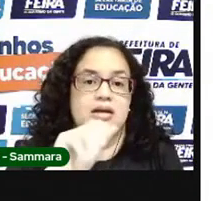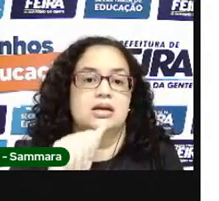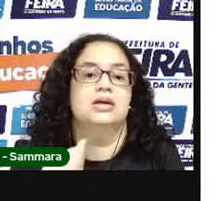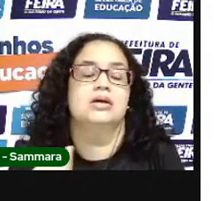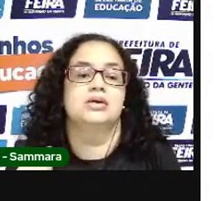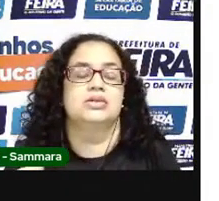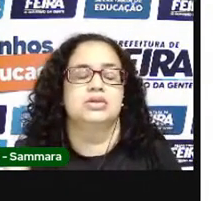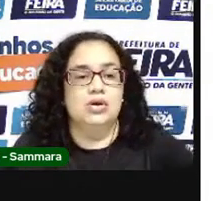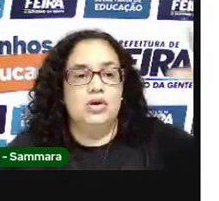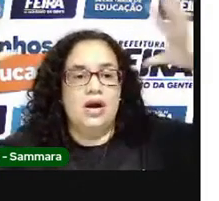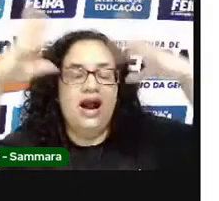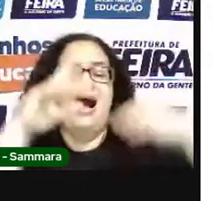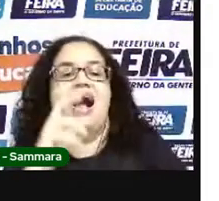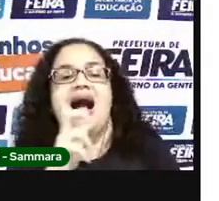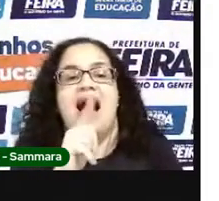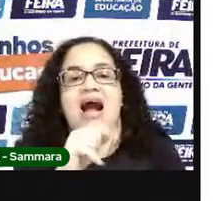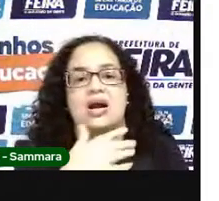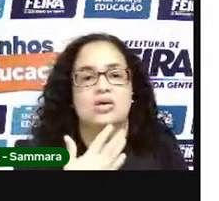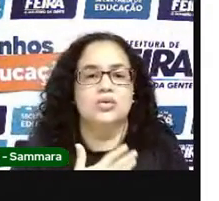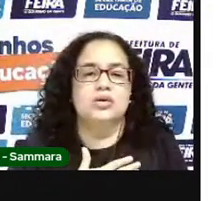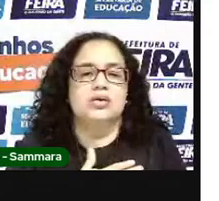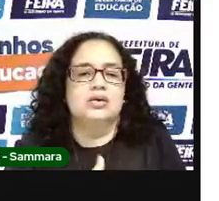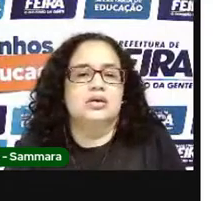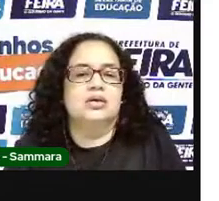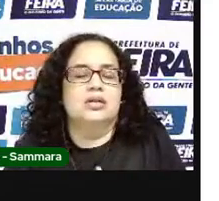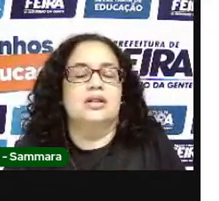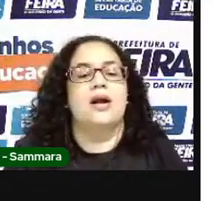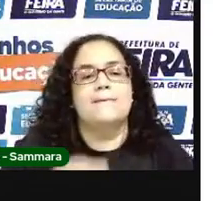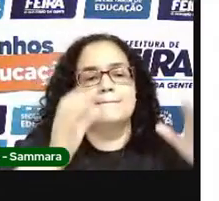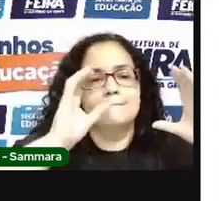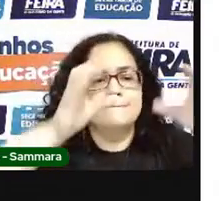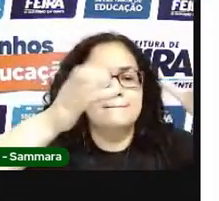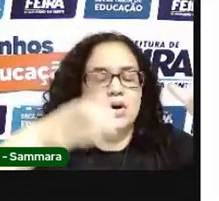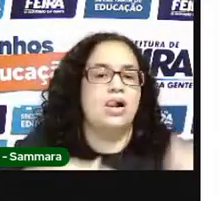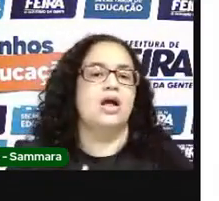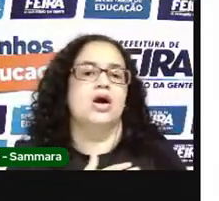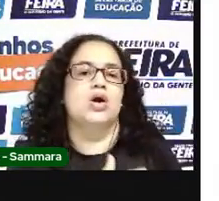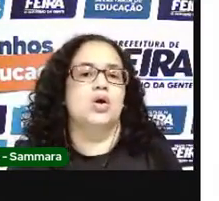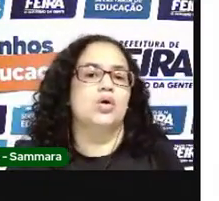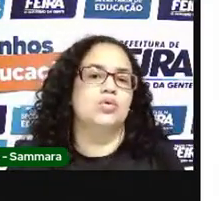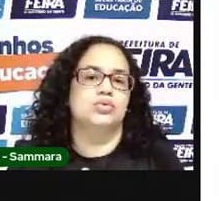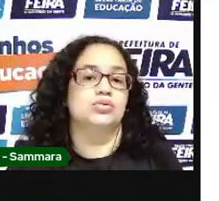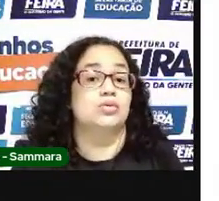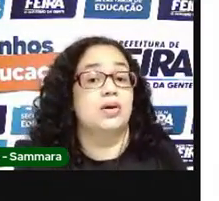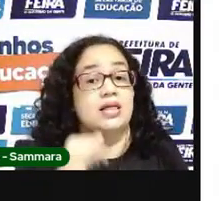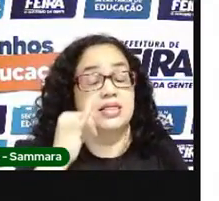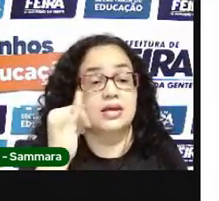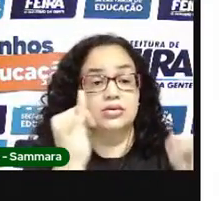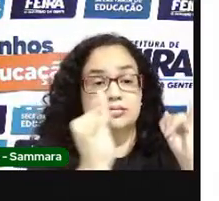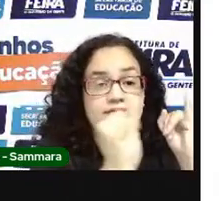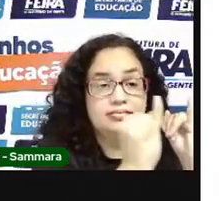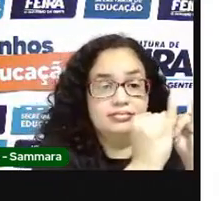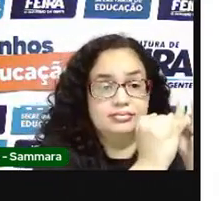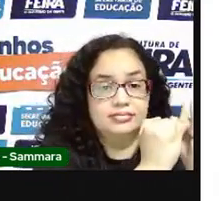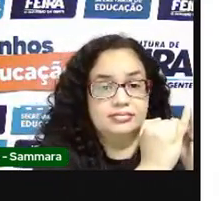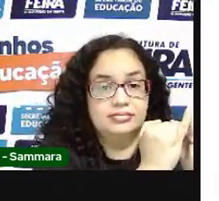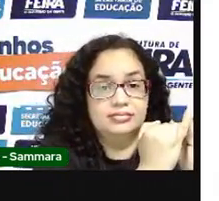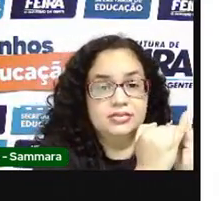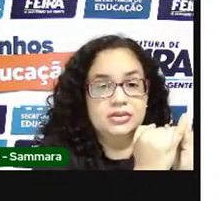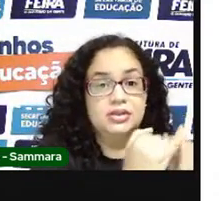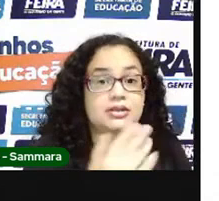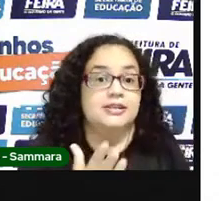Sombra e água fresca é o que essa bola gosta. Se com o dedo você encosta, ela se